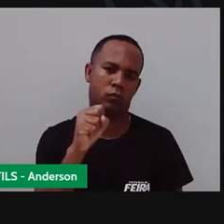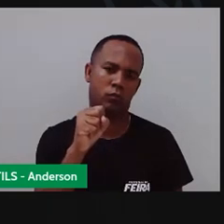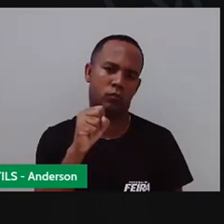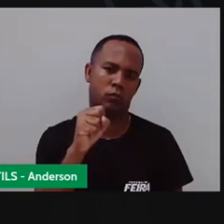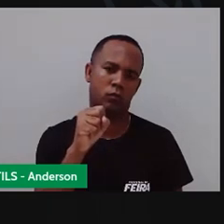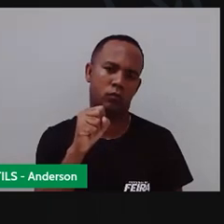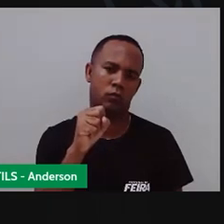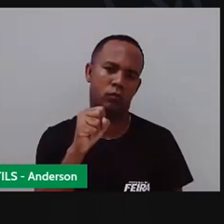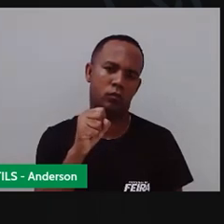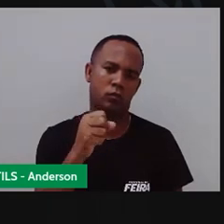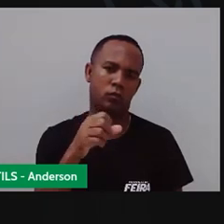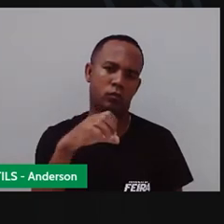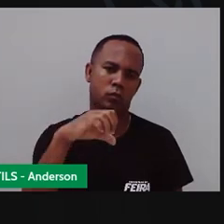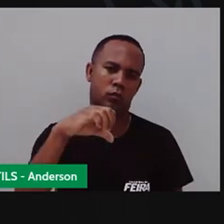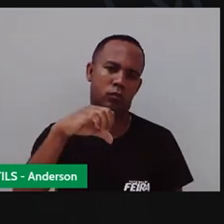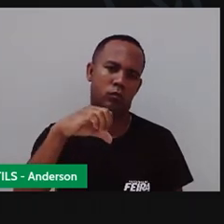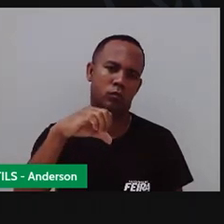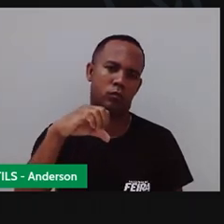Oito.